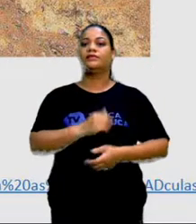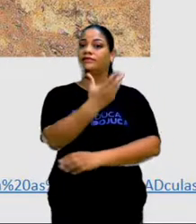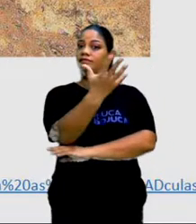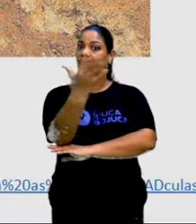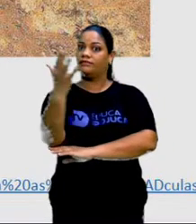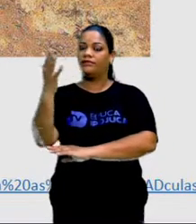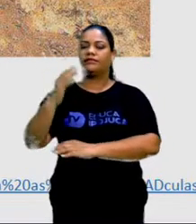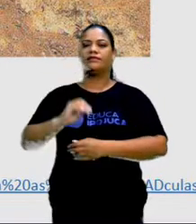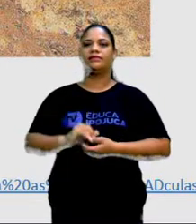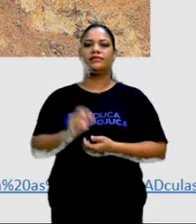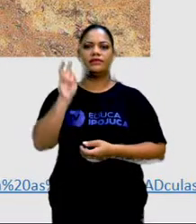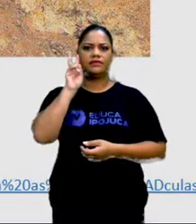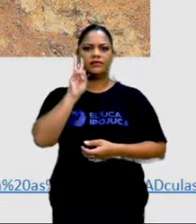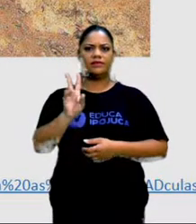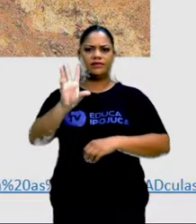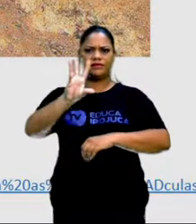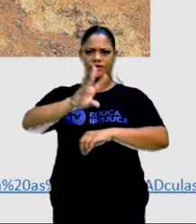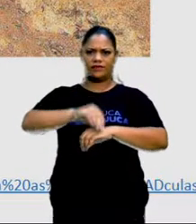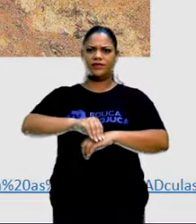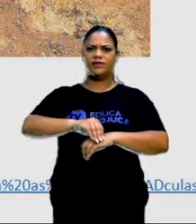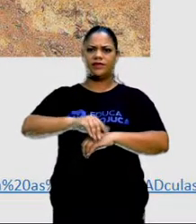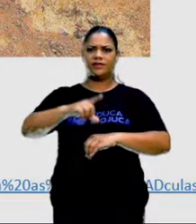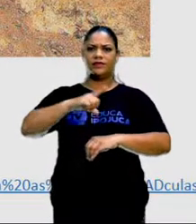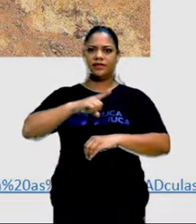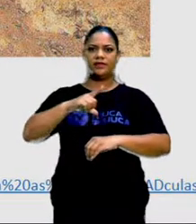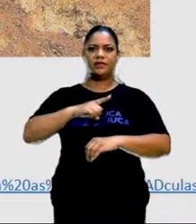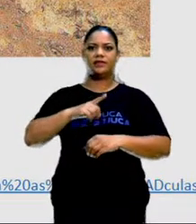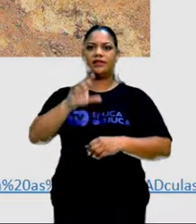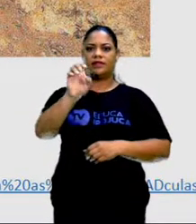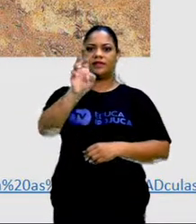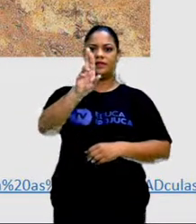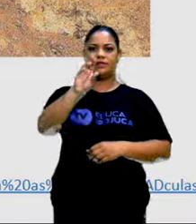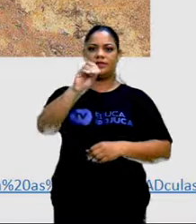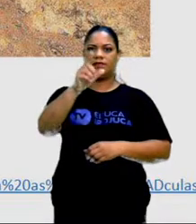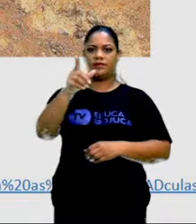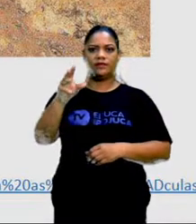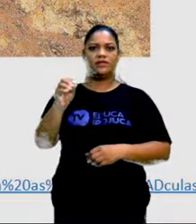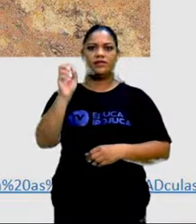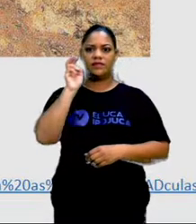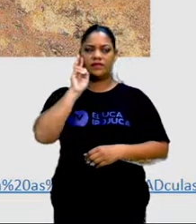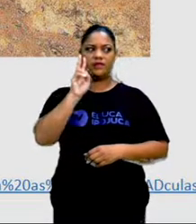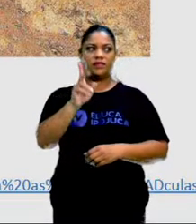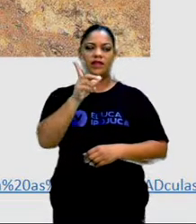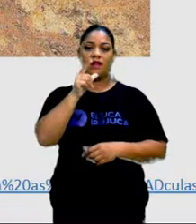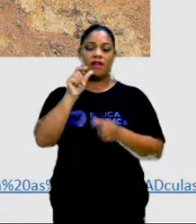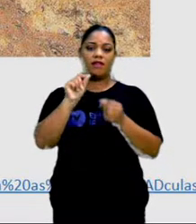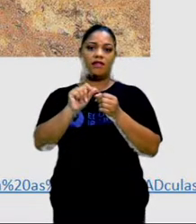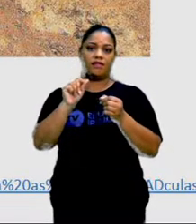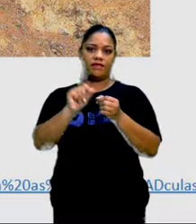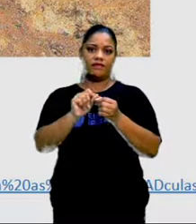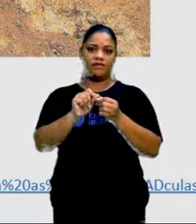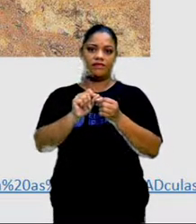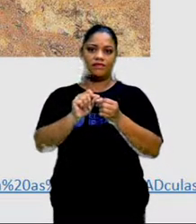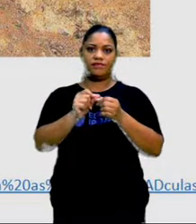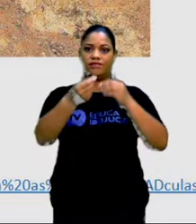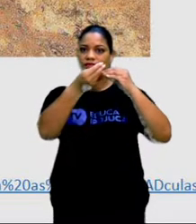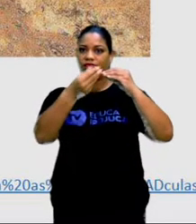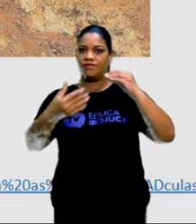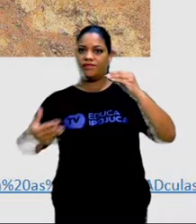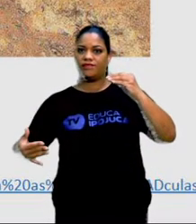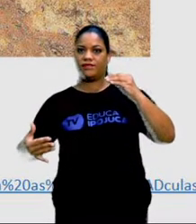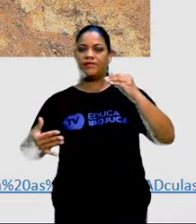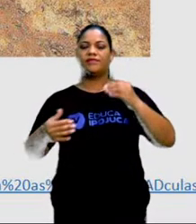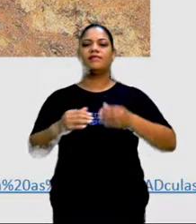fotografia é uma foto que tem uma erosão. Olha o tamanho da cratera que a água fez. Isso daí são